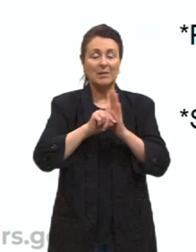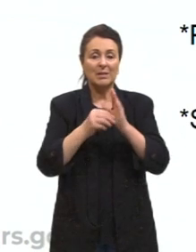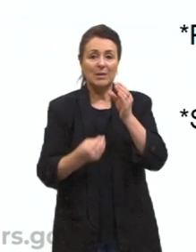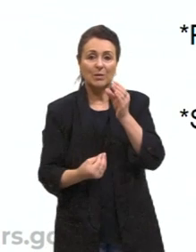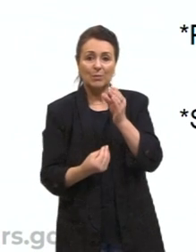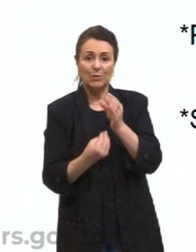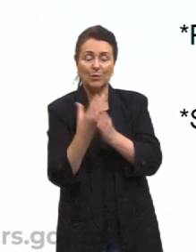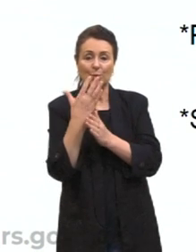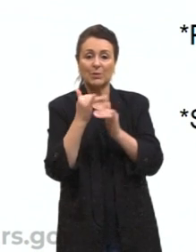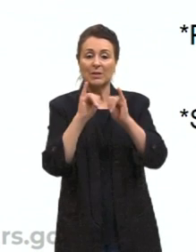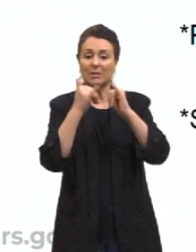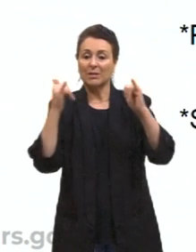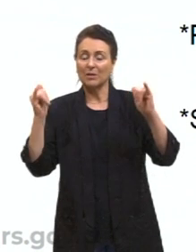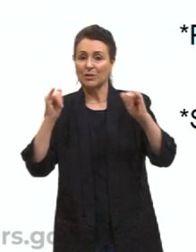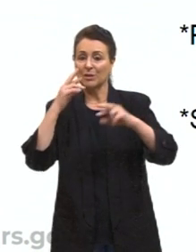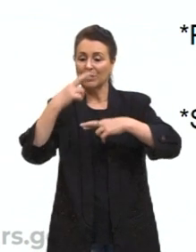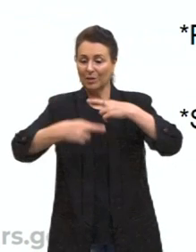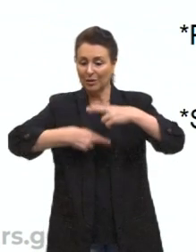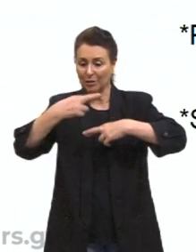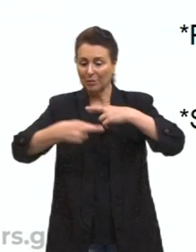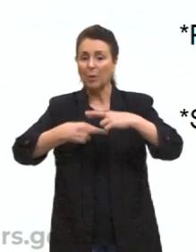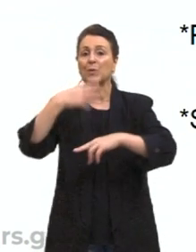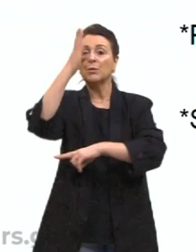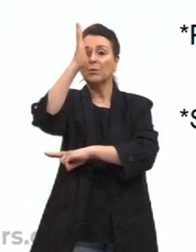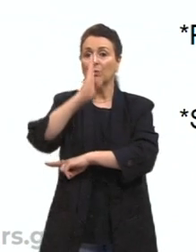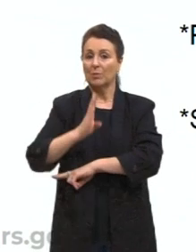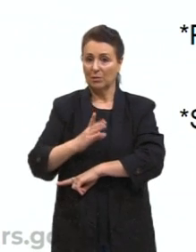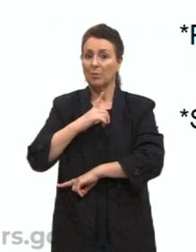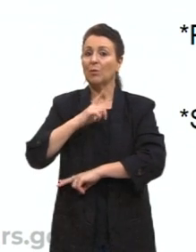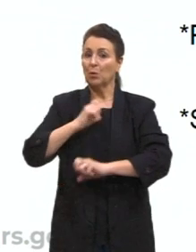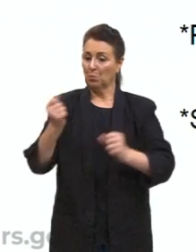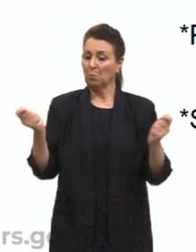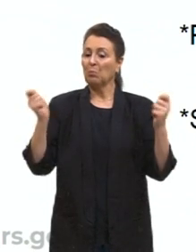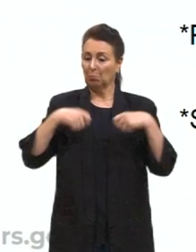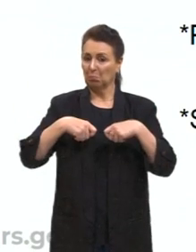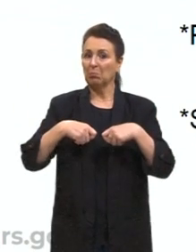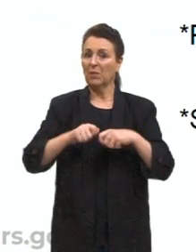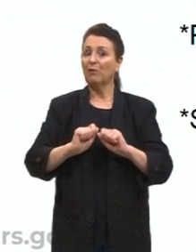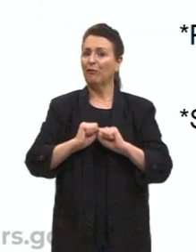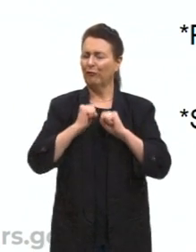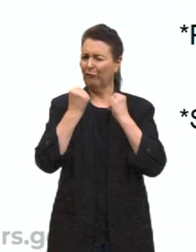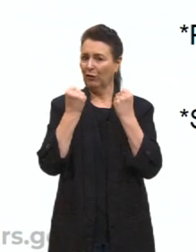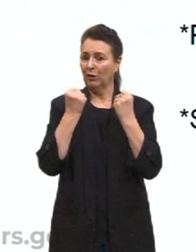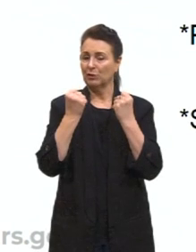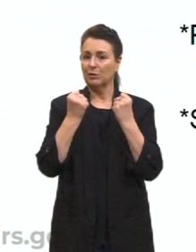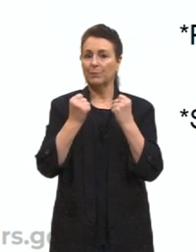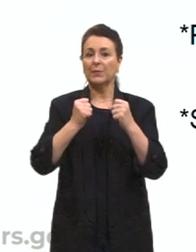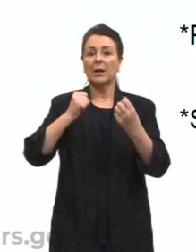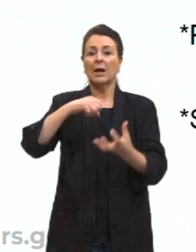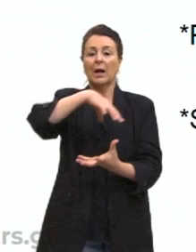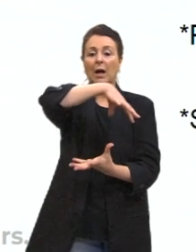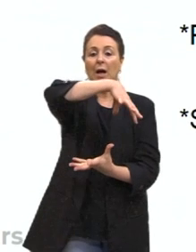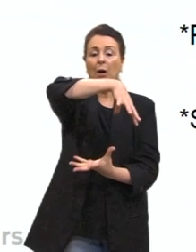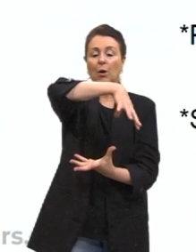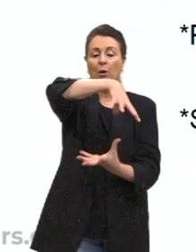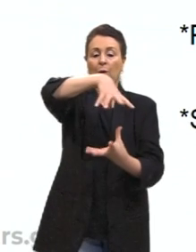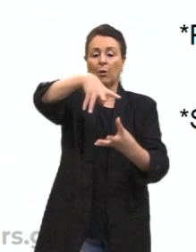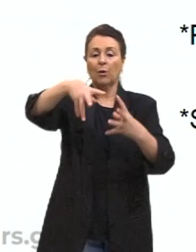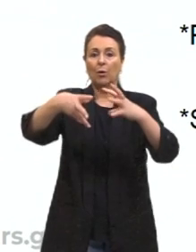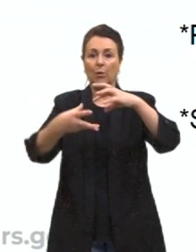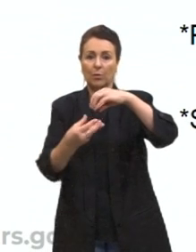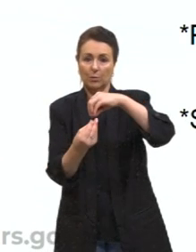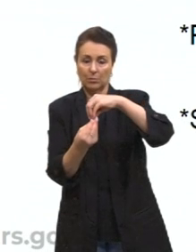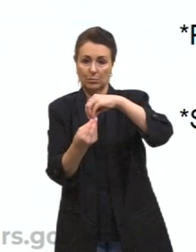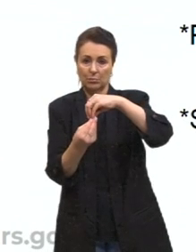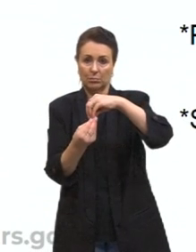energias renováveis também da qual o Brasil tem grande potencialidade. A globalização traz essa questão da degradação do meio